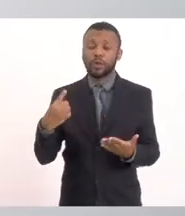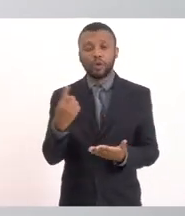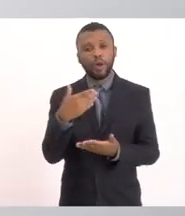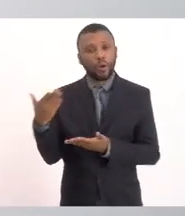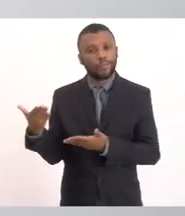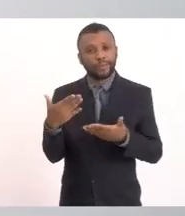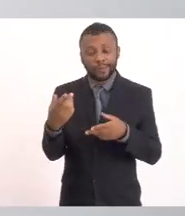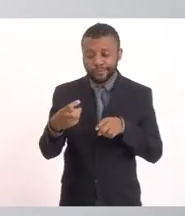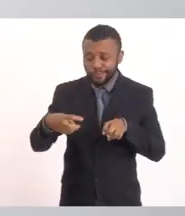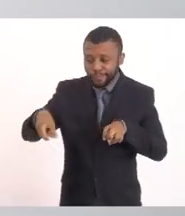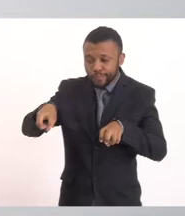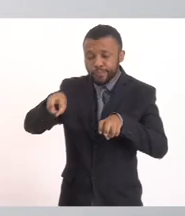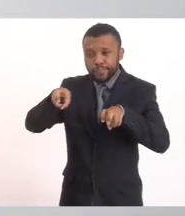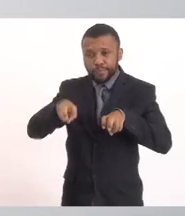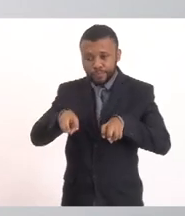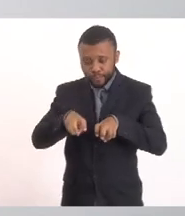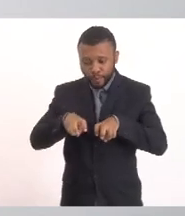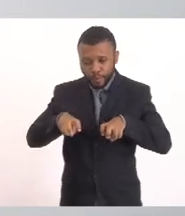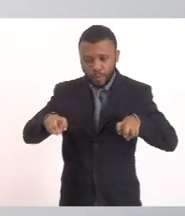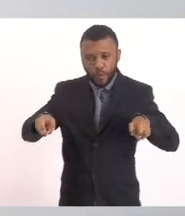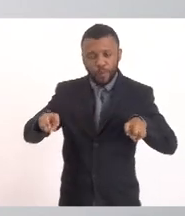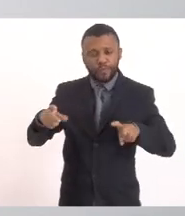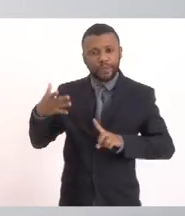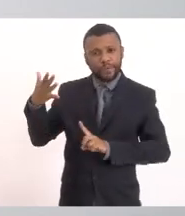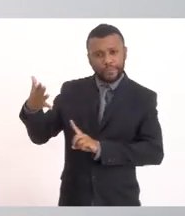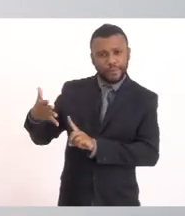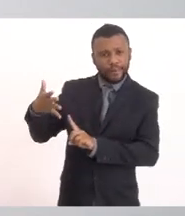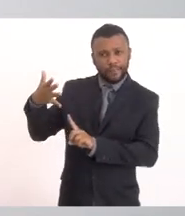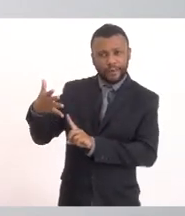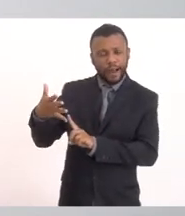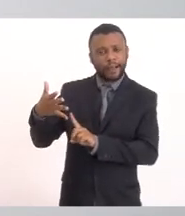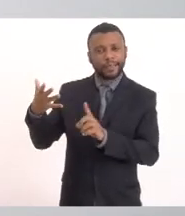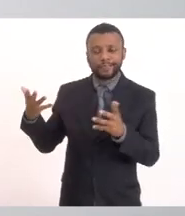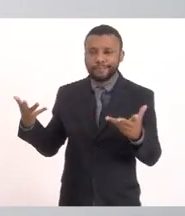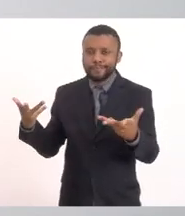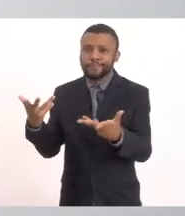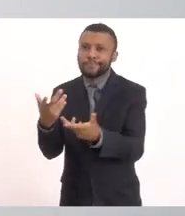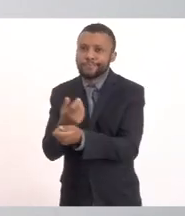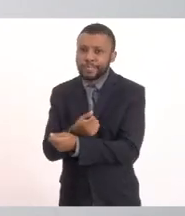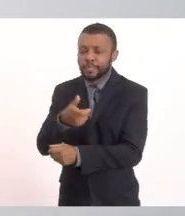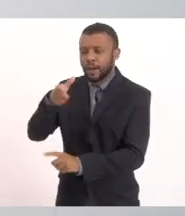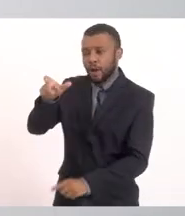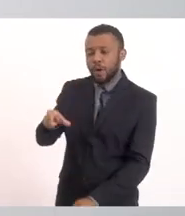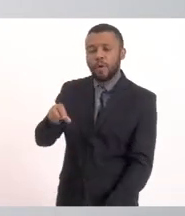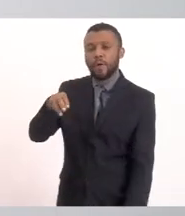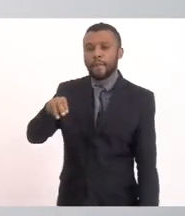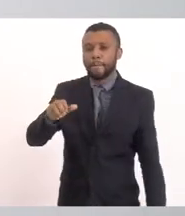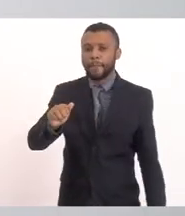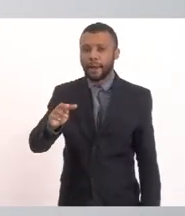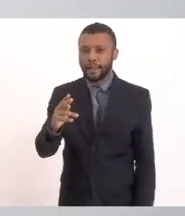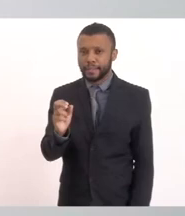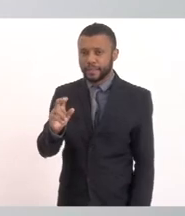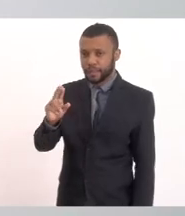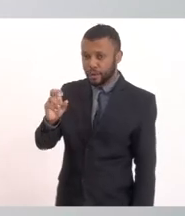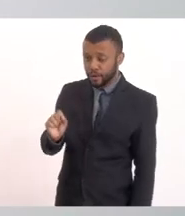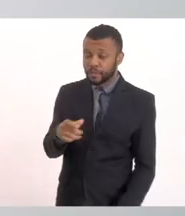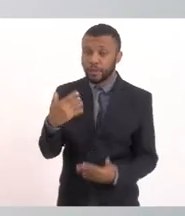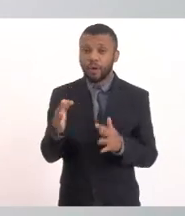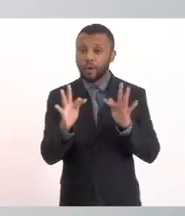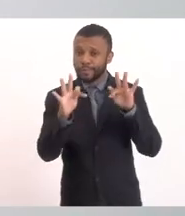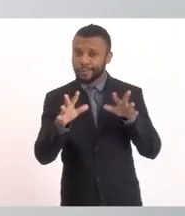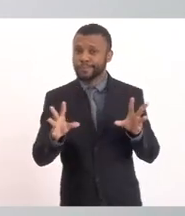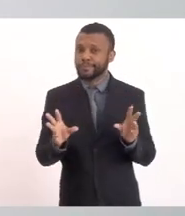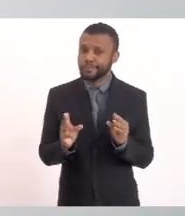viesse Sentar nessa mesa Com uma fala Que nos dá aula Que é o Matheus E eu Encerro aqui